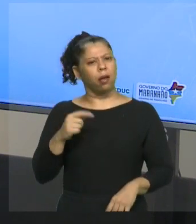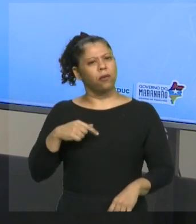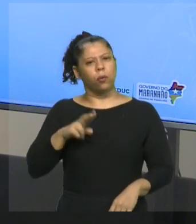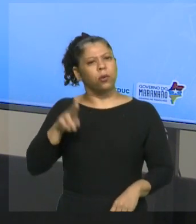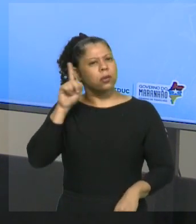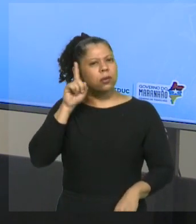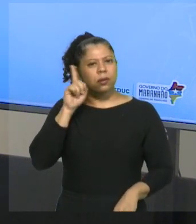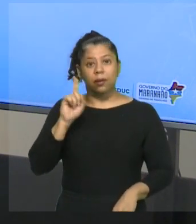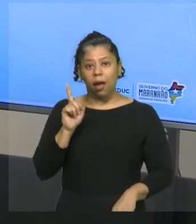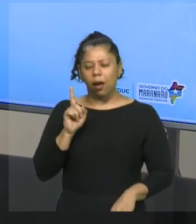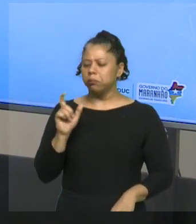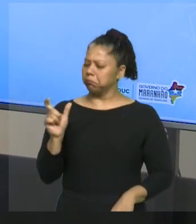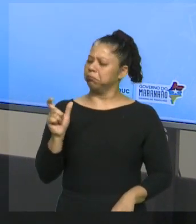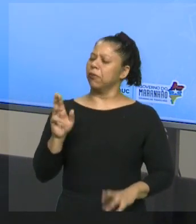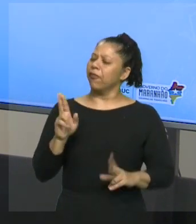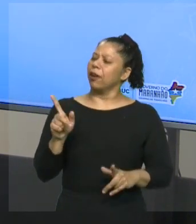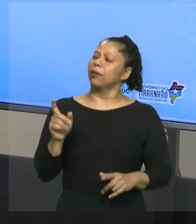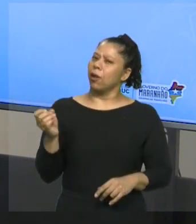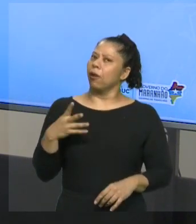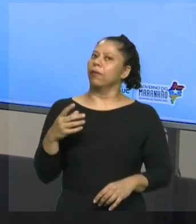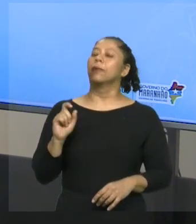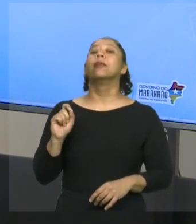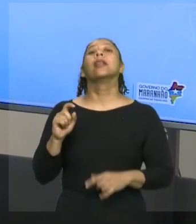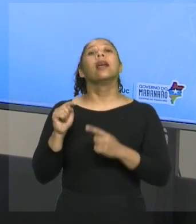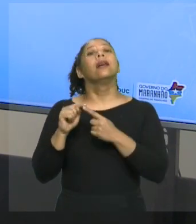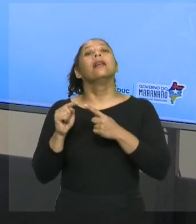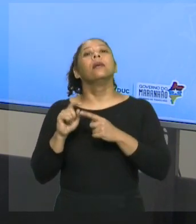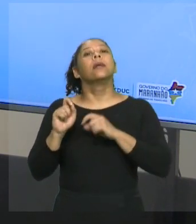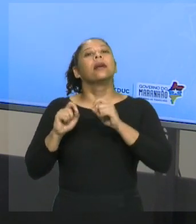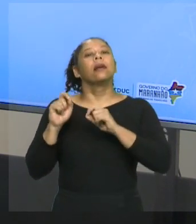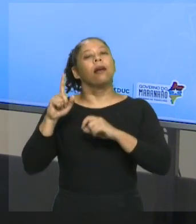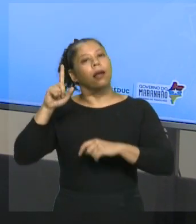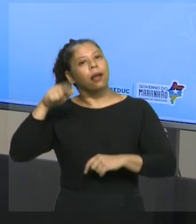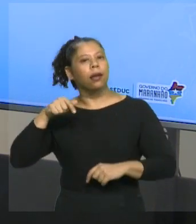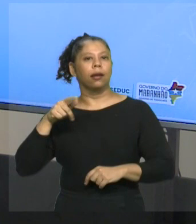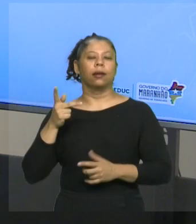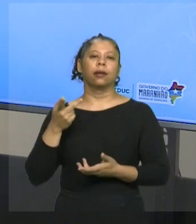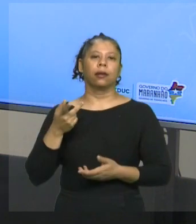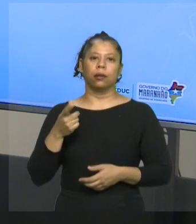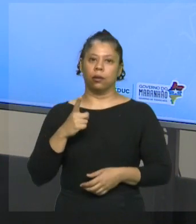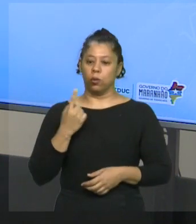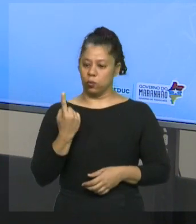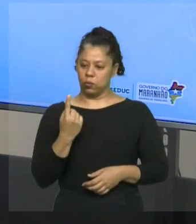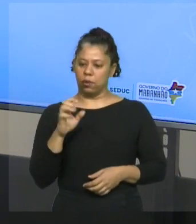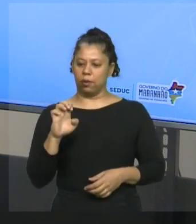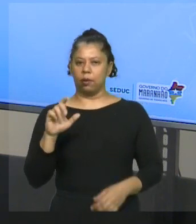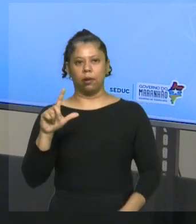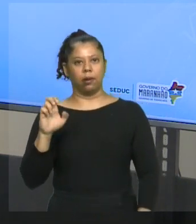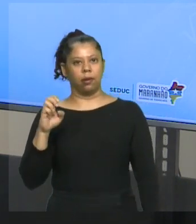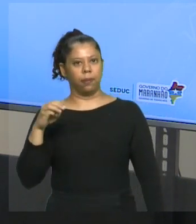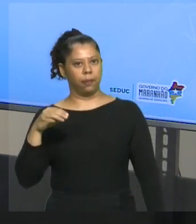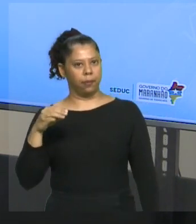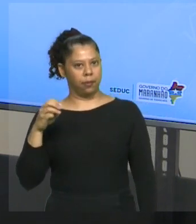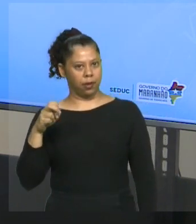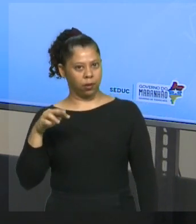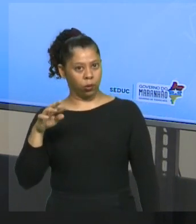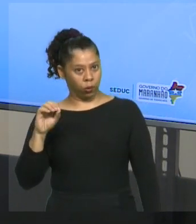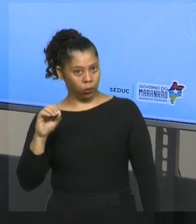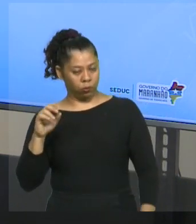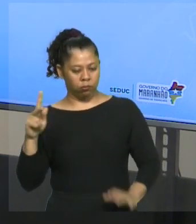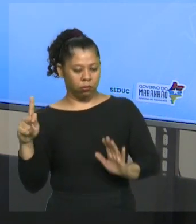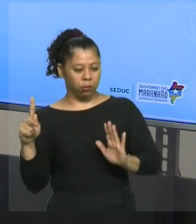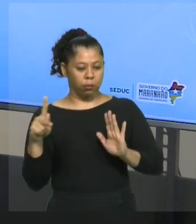pertinência. Mas essa palavra está ligada ao fato de um elemento pertencer